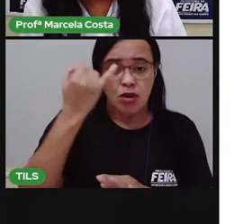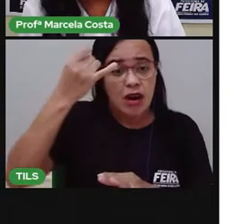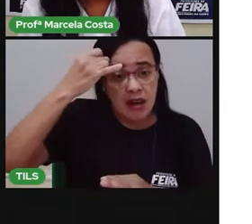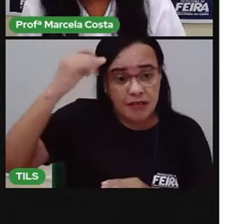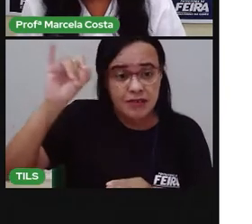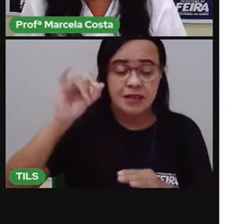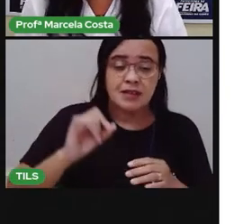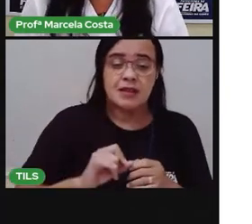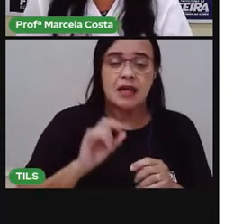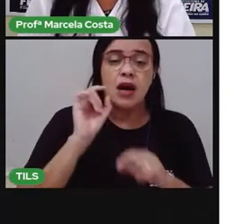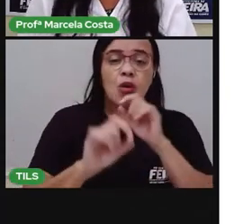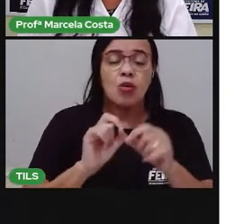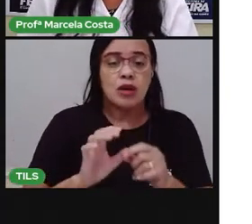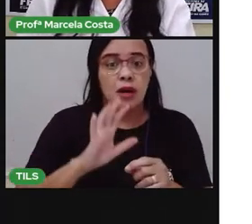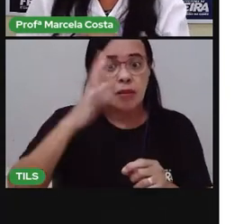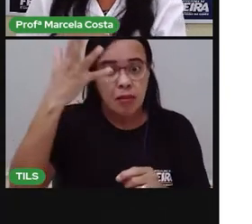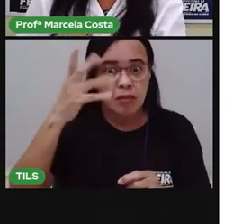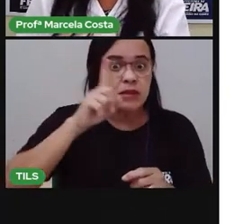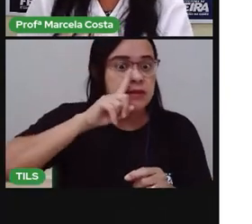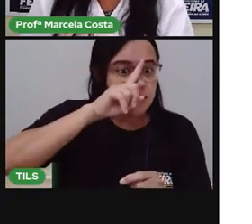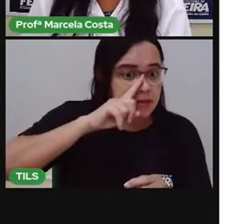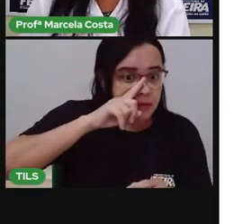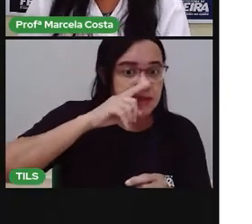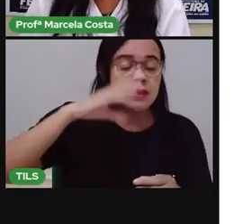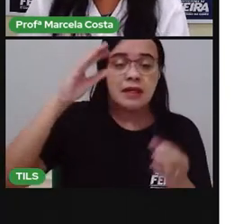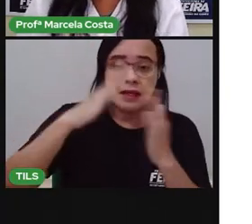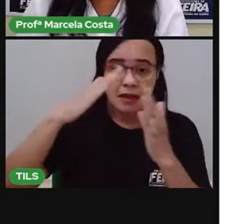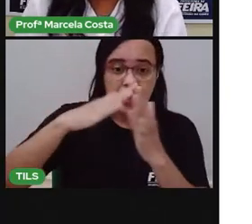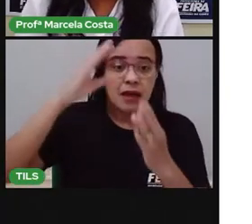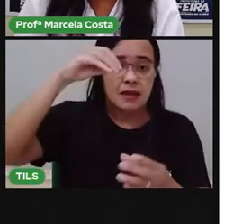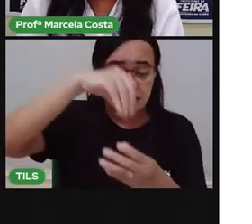acidentes domésticos, como deixar, né,